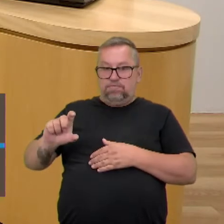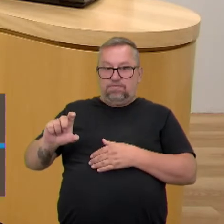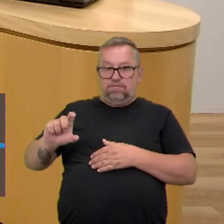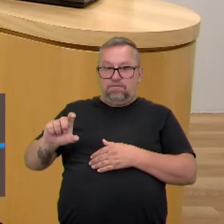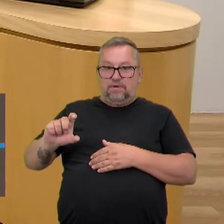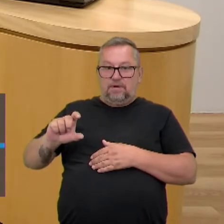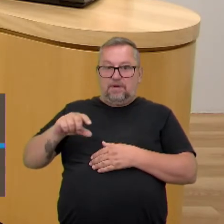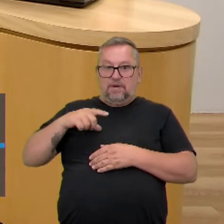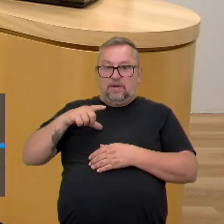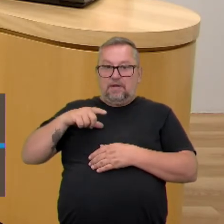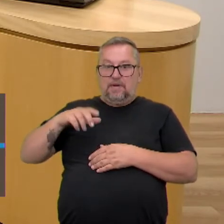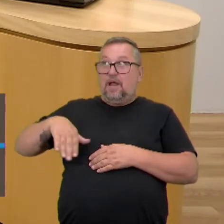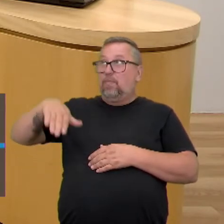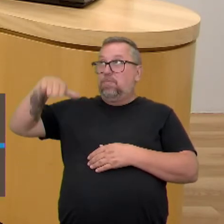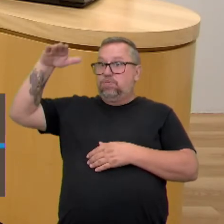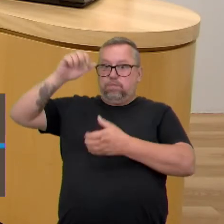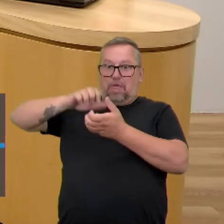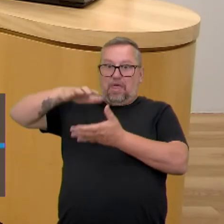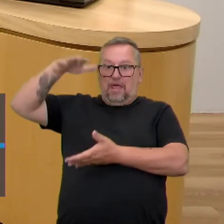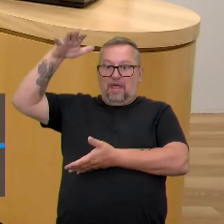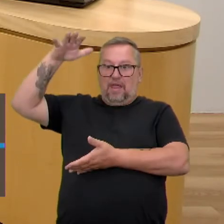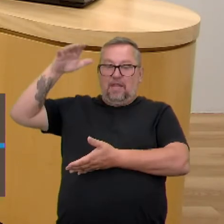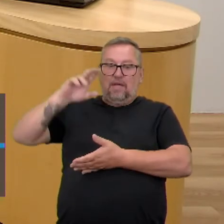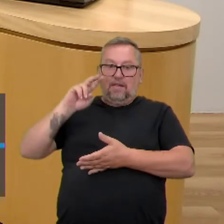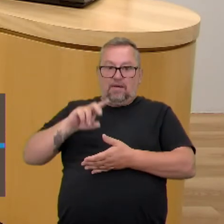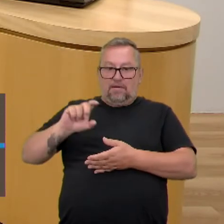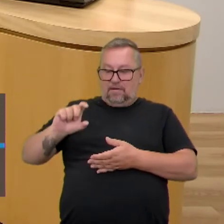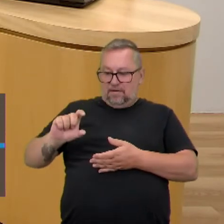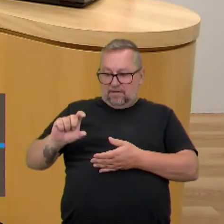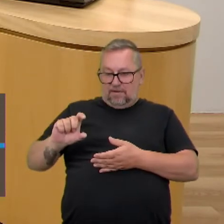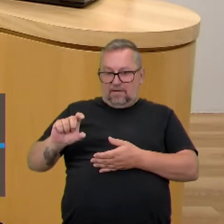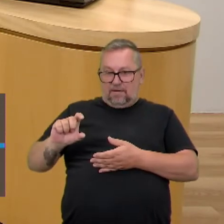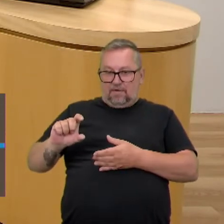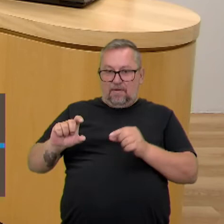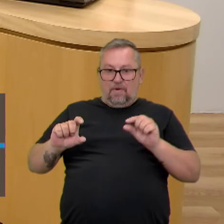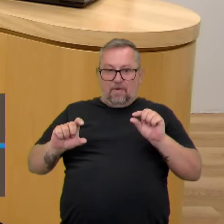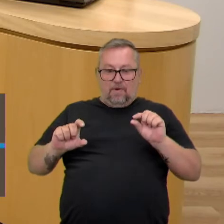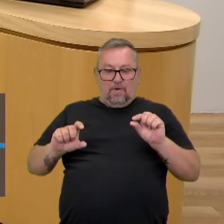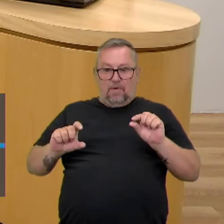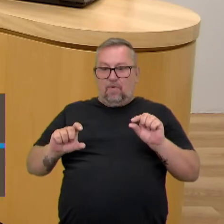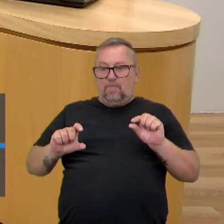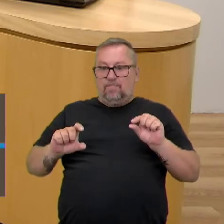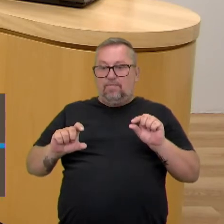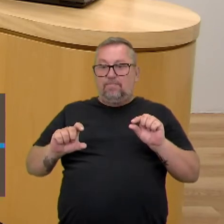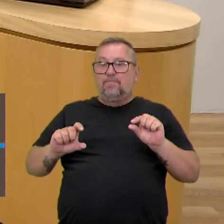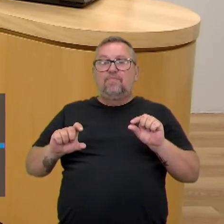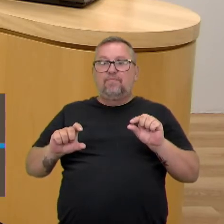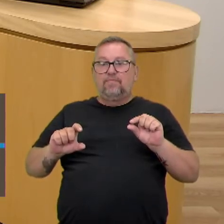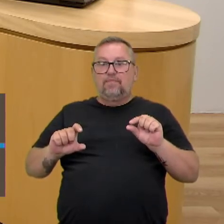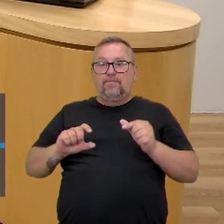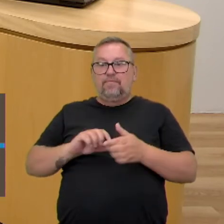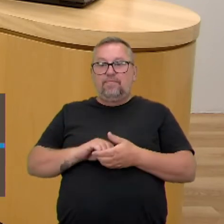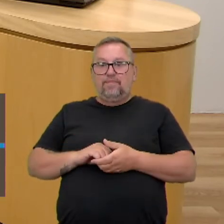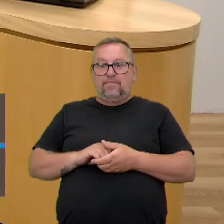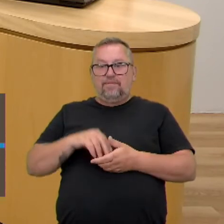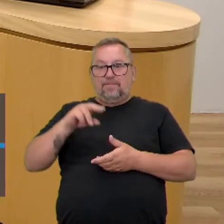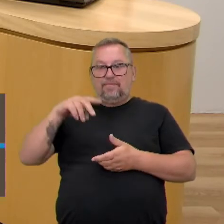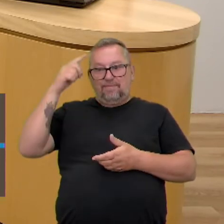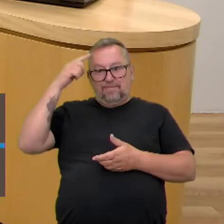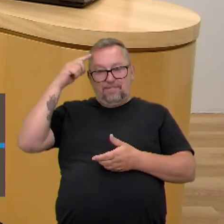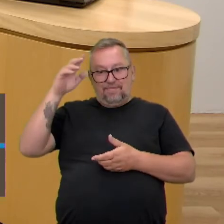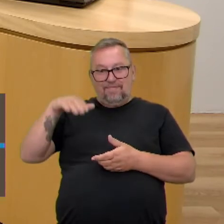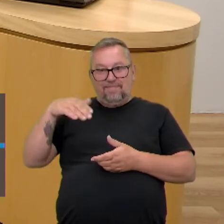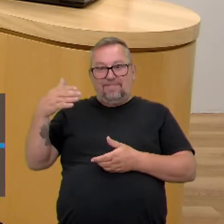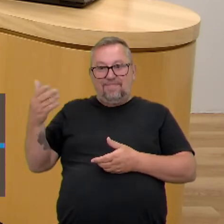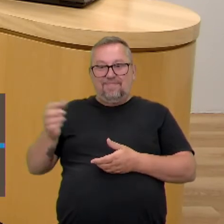arquivos indo até o teto. Você vai ler aquele calhamaço de 30 páginas ou de 2? É, de fato, nunca tinha pensado por esse